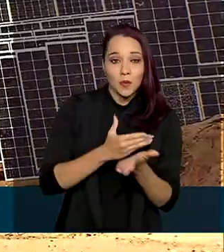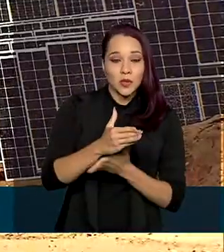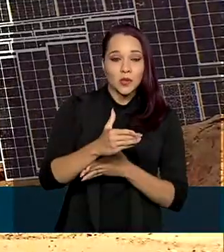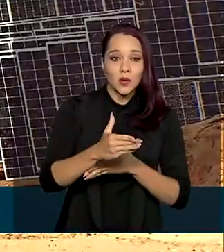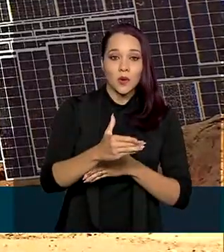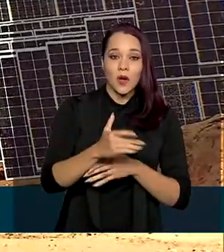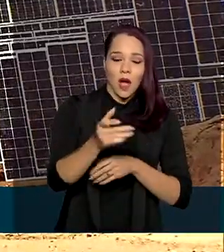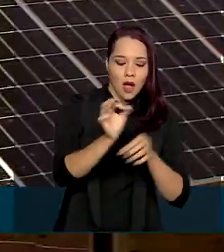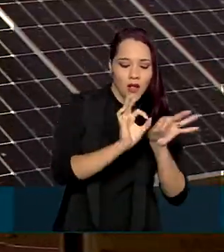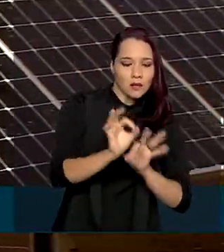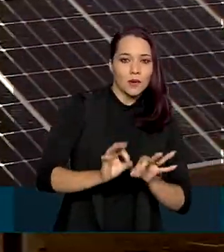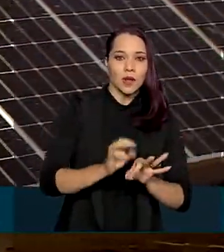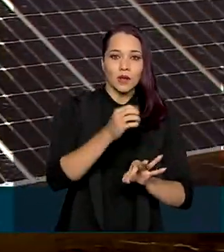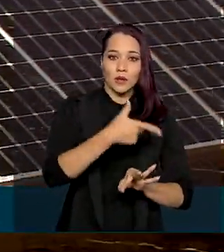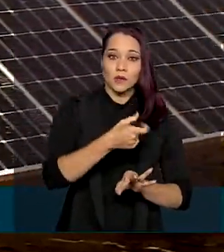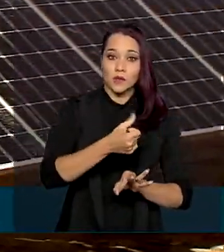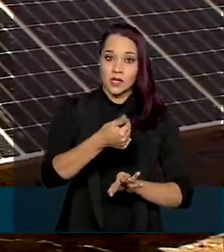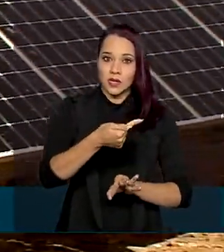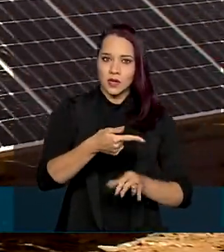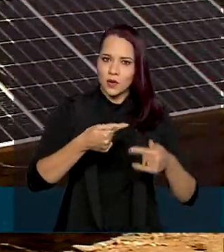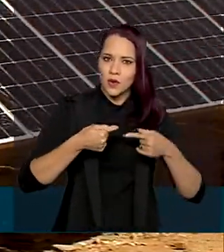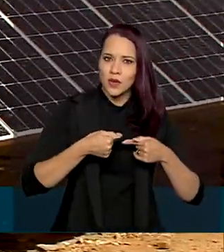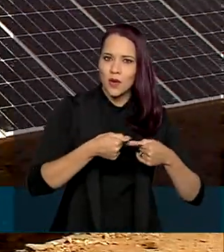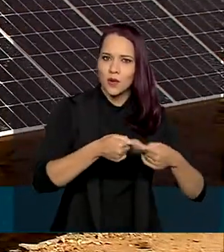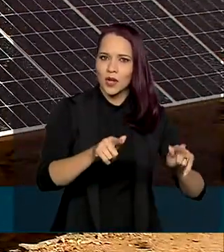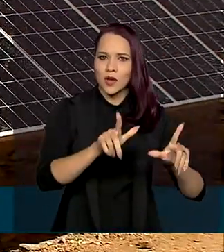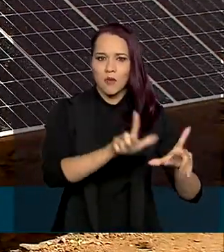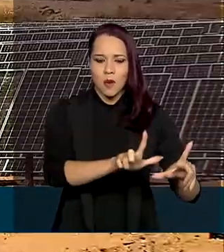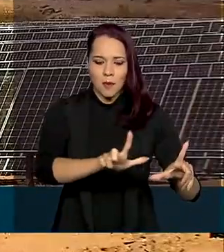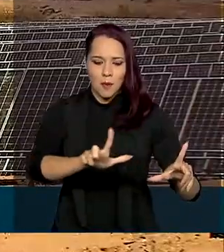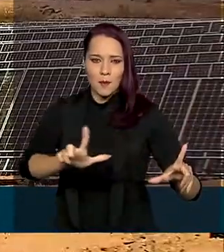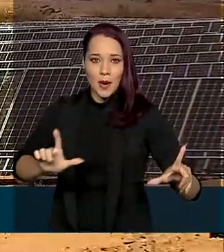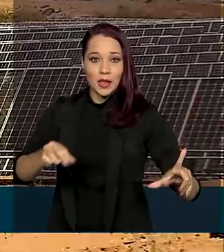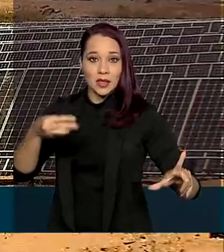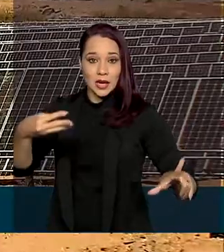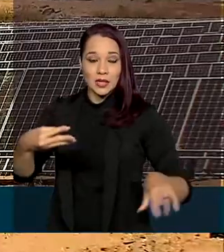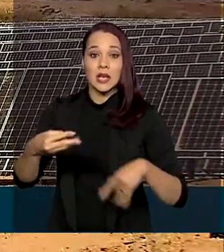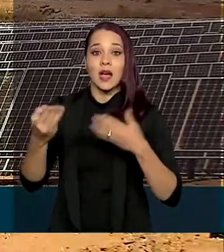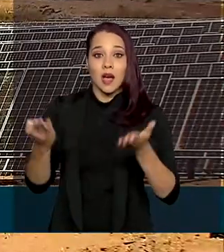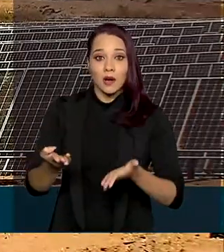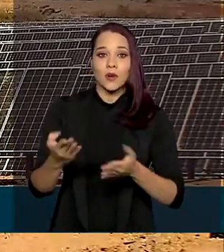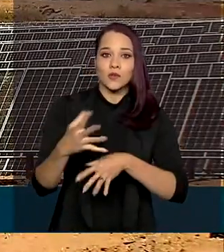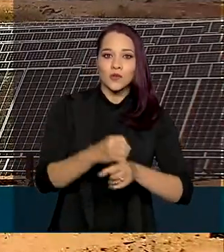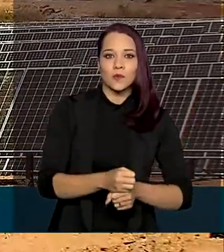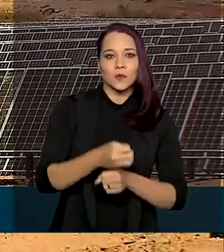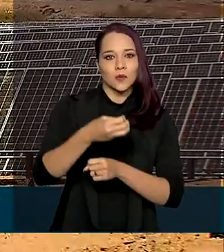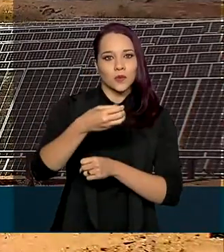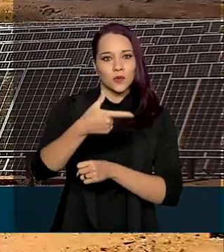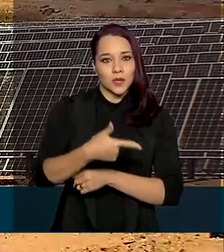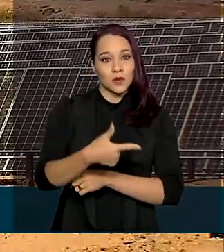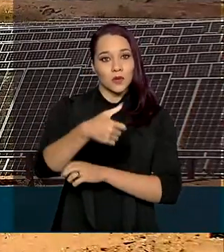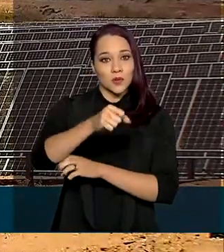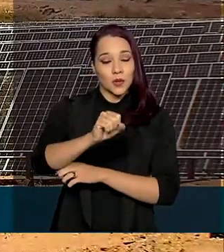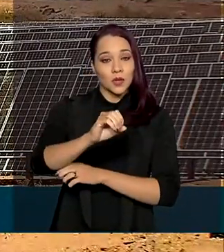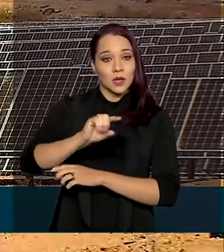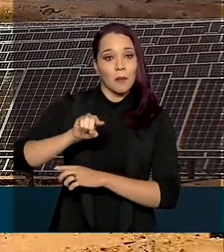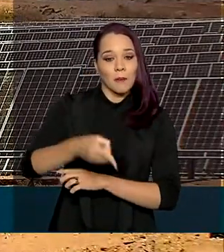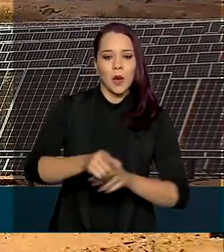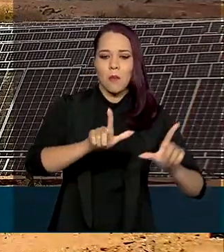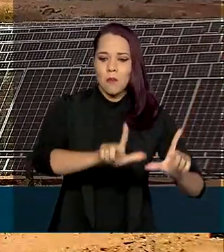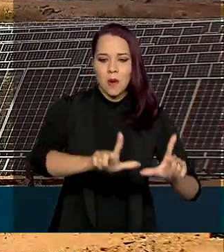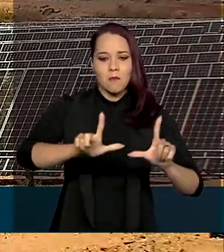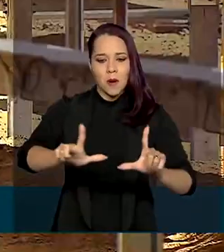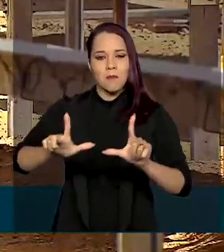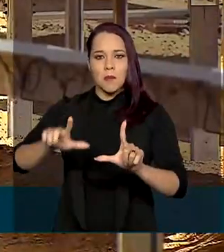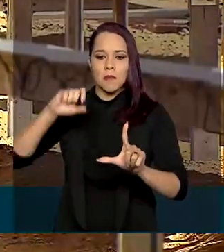em 2017. Com a inauguração da usina Coremas 3, agora são cerca de 280 mil painéis solares em